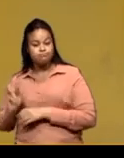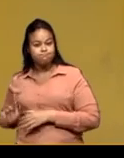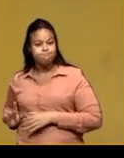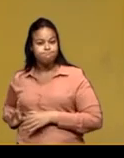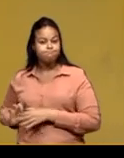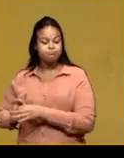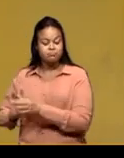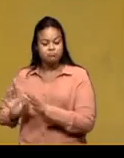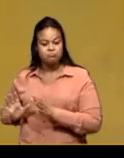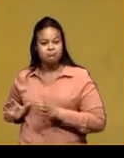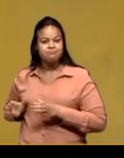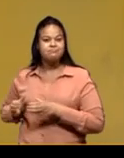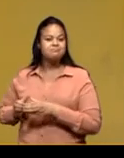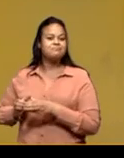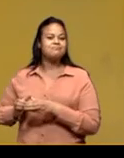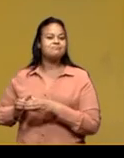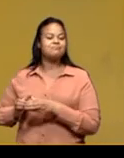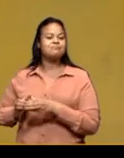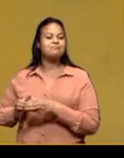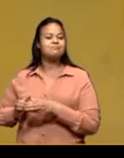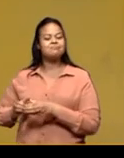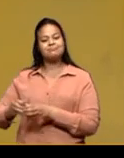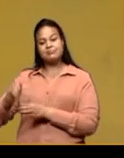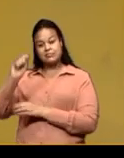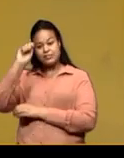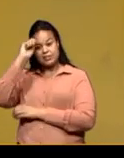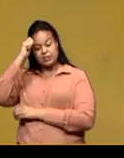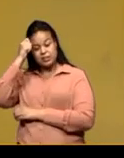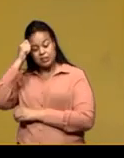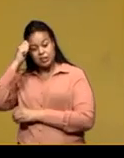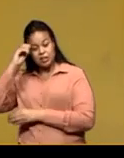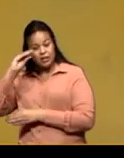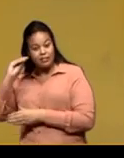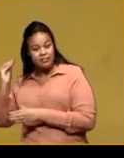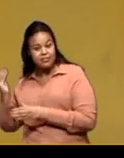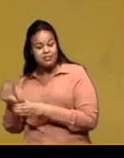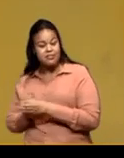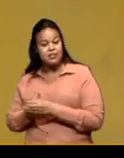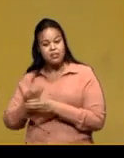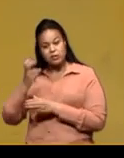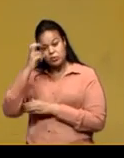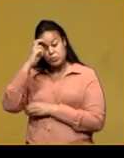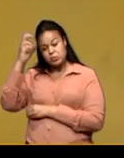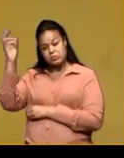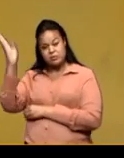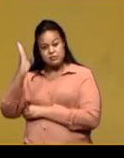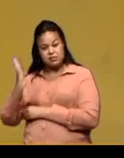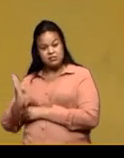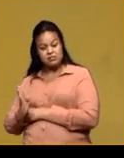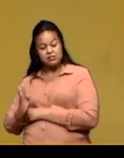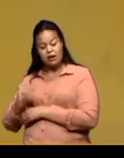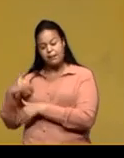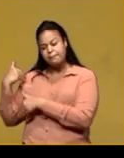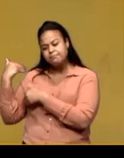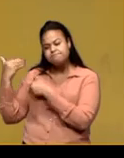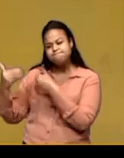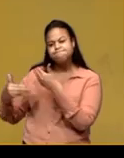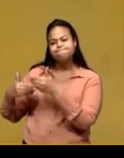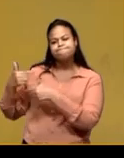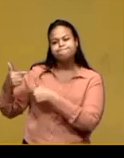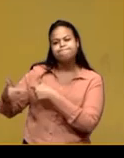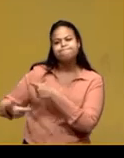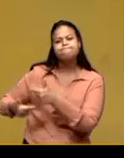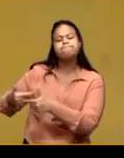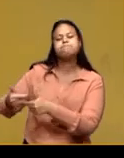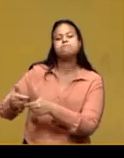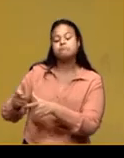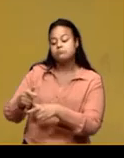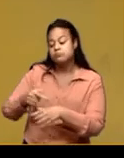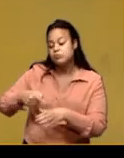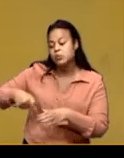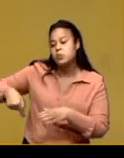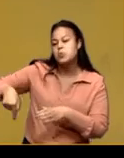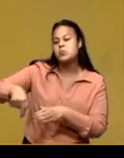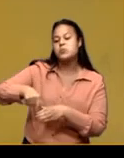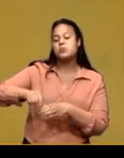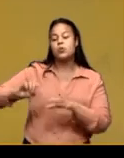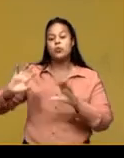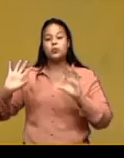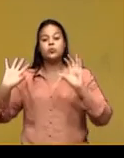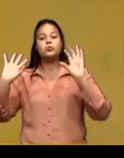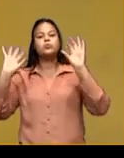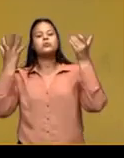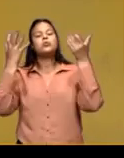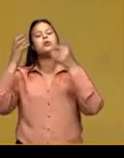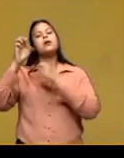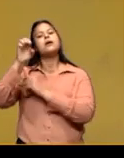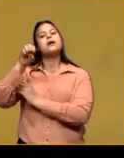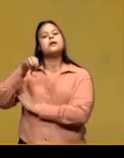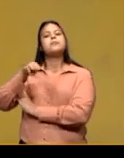comunidade negra na cultura brasileira, também mostra o processo de produção do disco e do show de Emicida